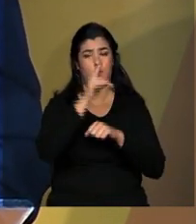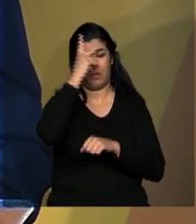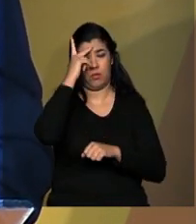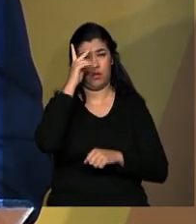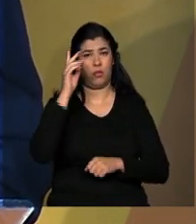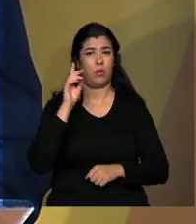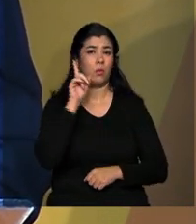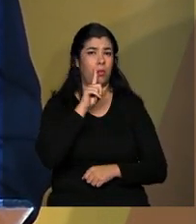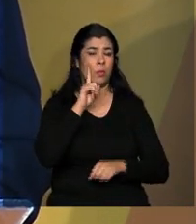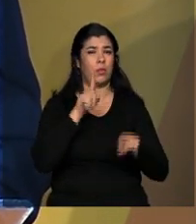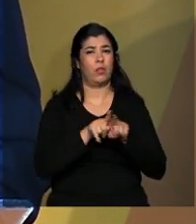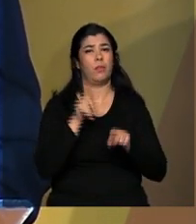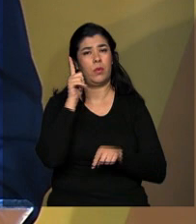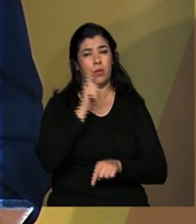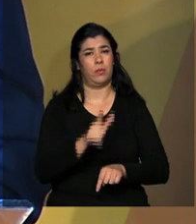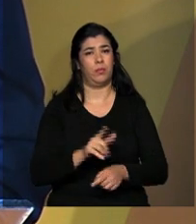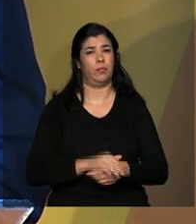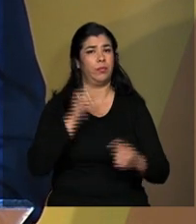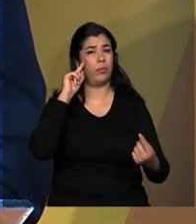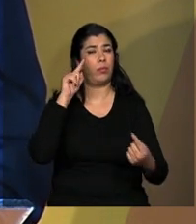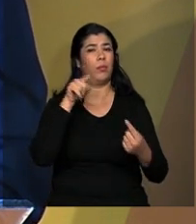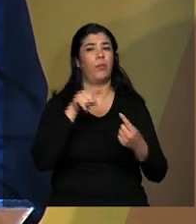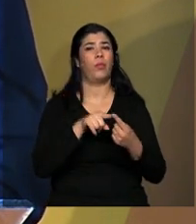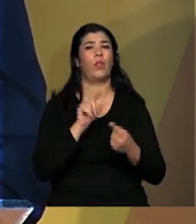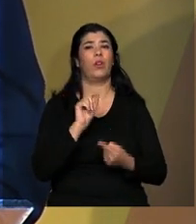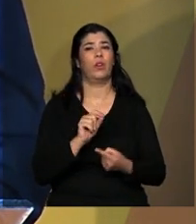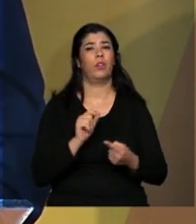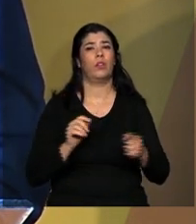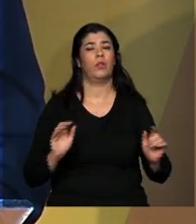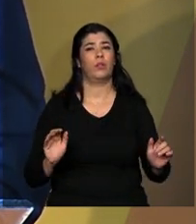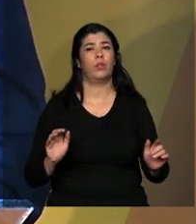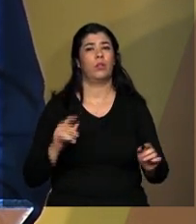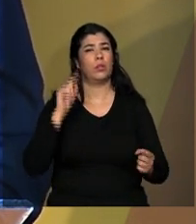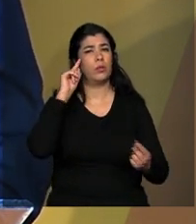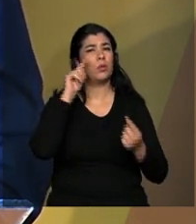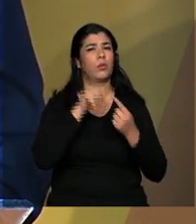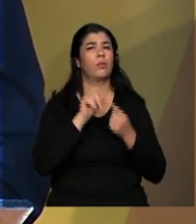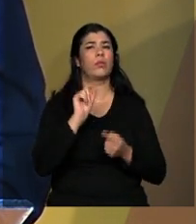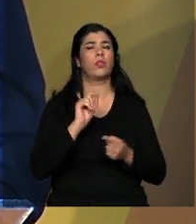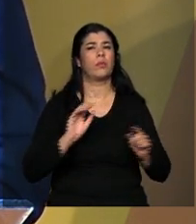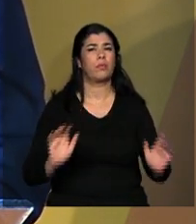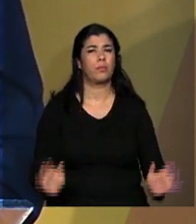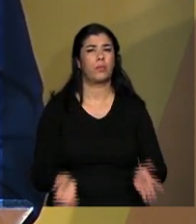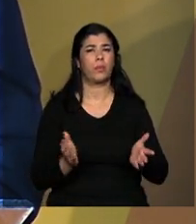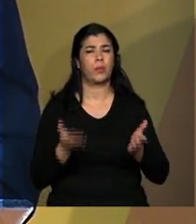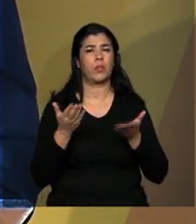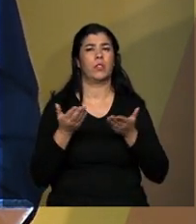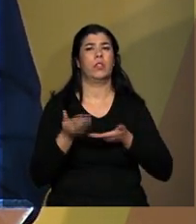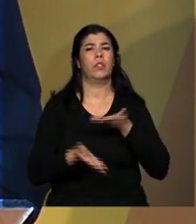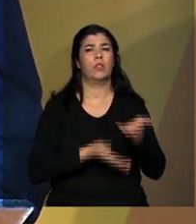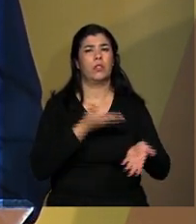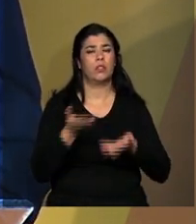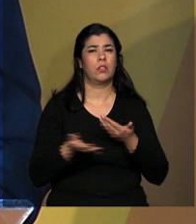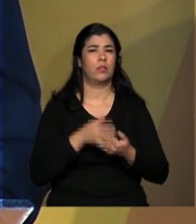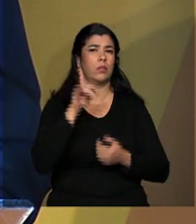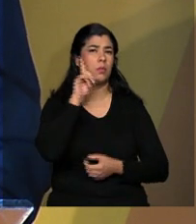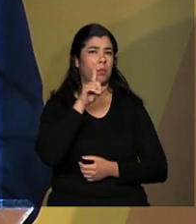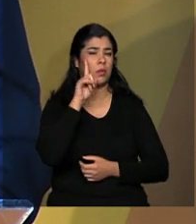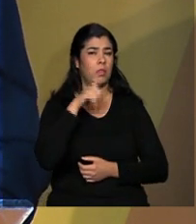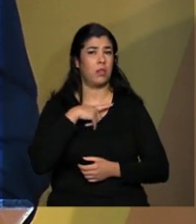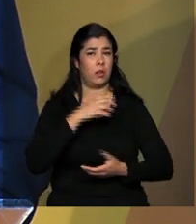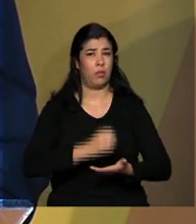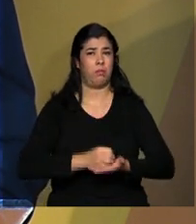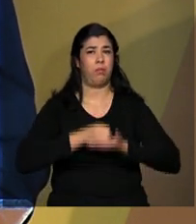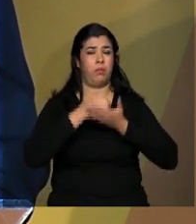Com meta de aumentar esse investimento dos investidores americanos, temos o